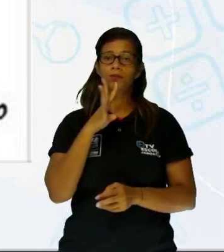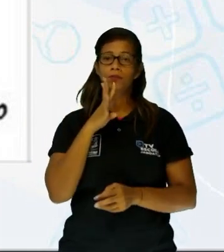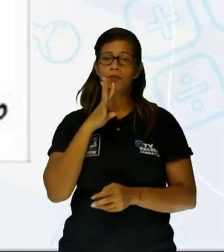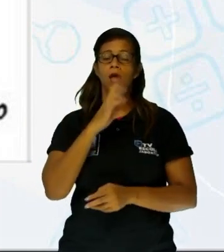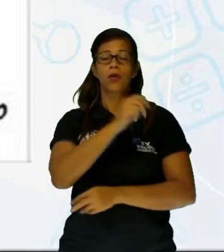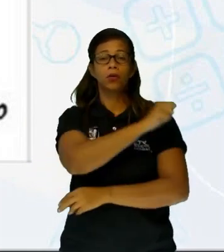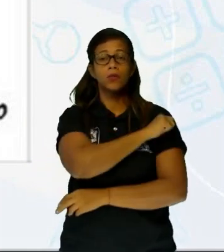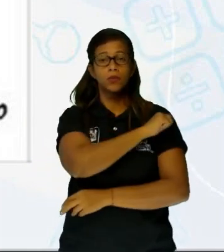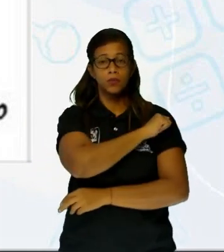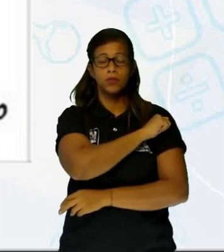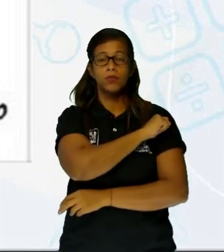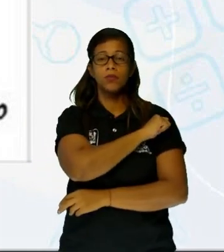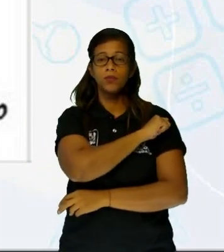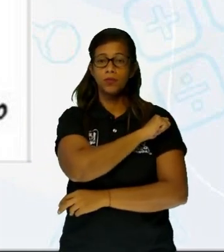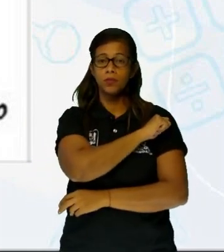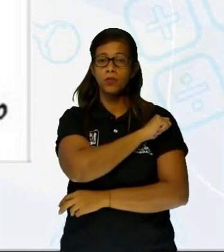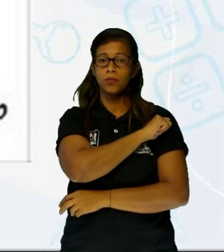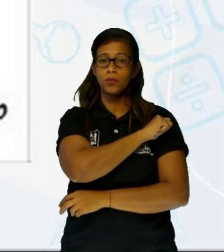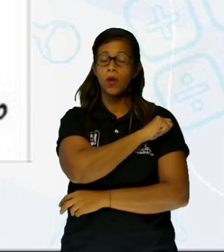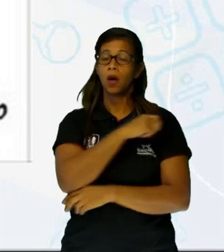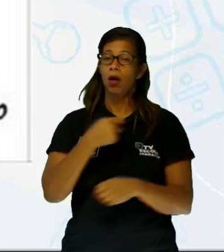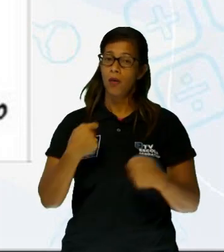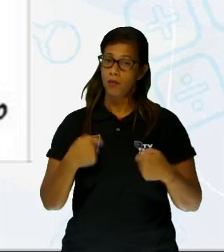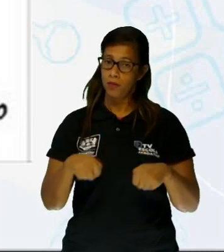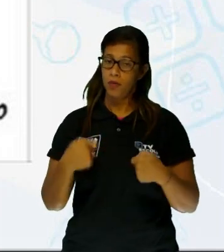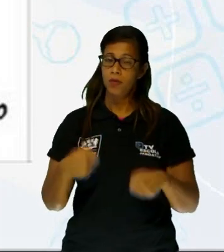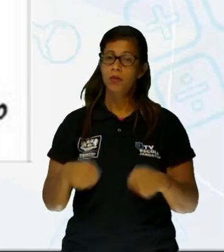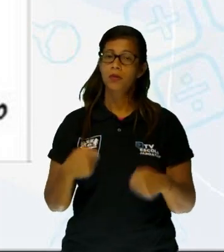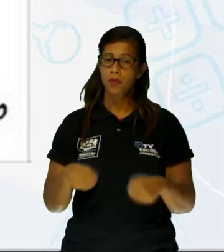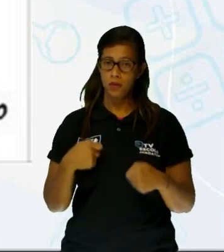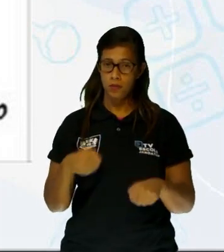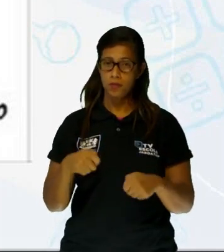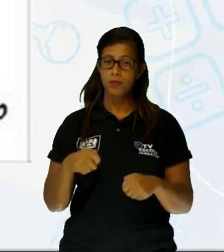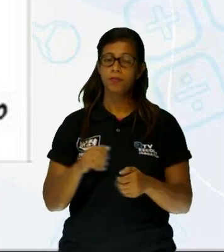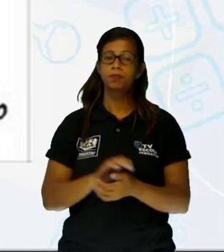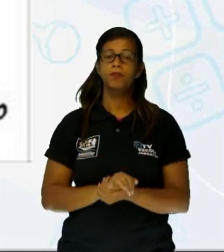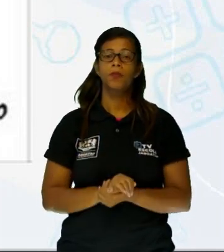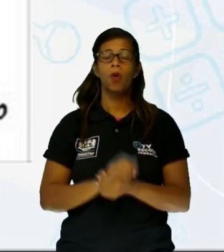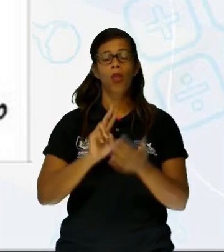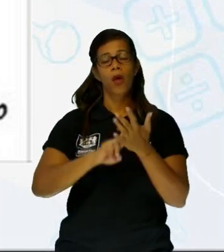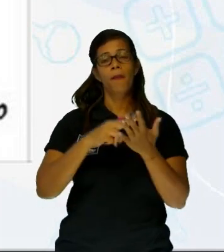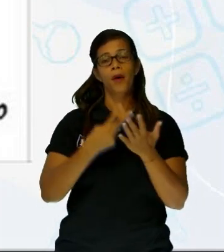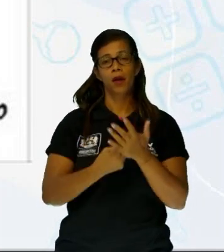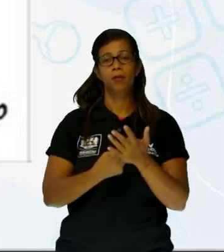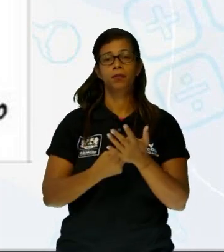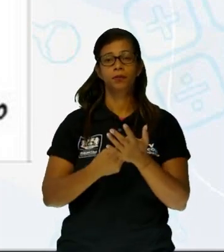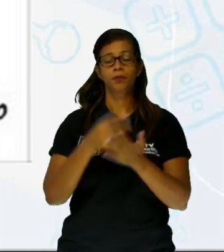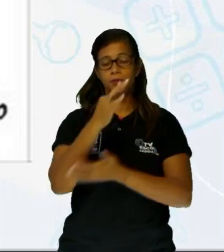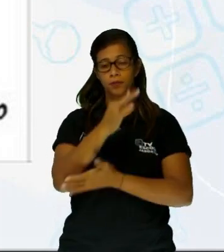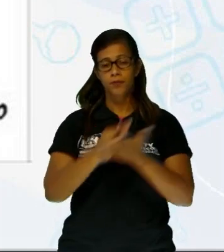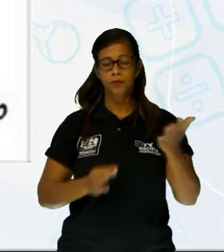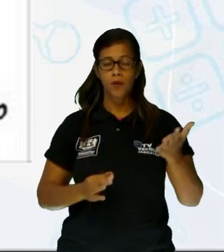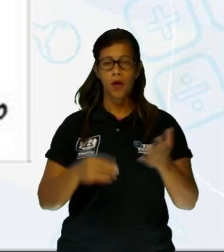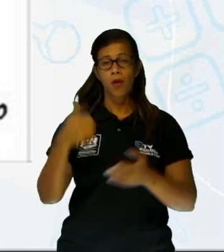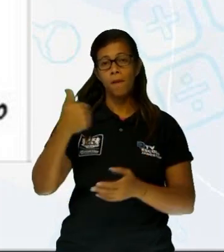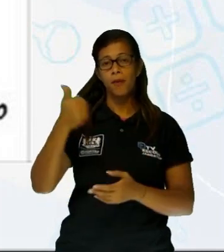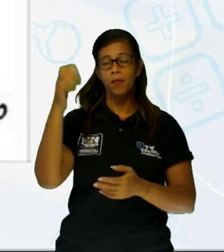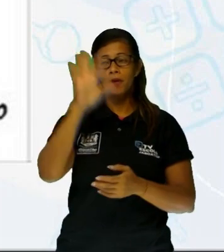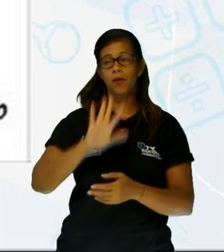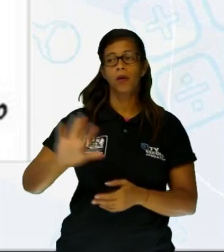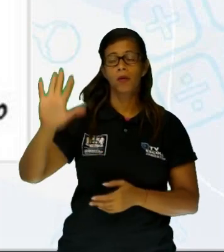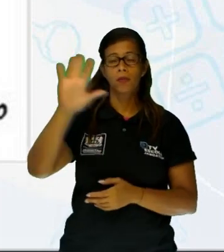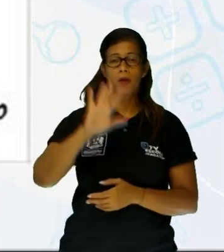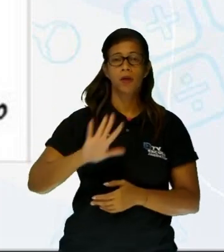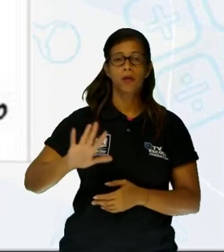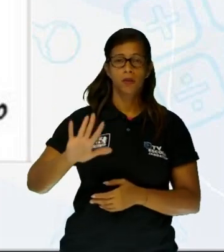levado em conta para poder interpretar esse texto. Primeiro, a gente vê que o garoto aí utiliza o boné virado para trás pelas feições